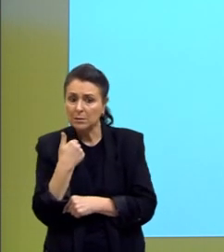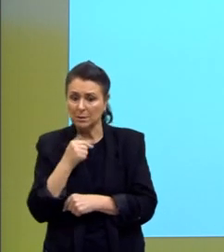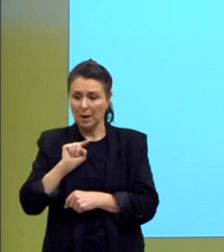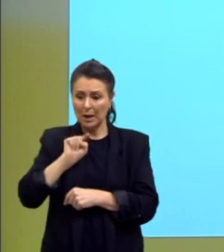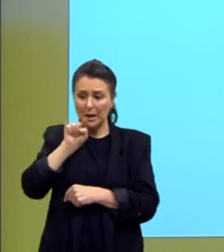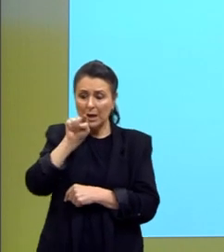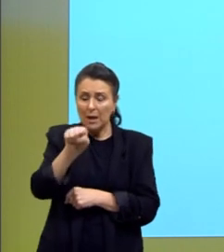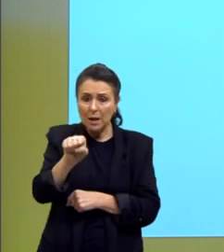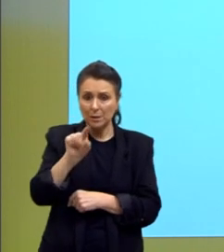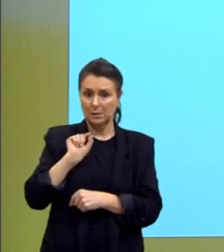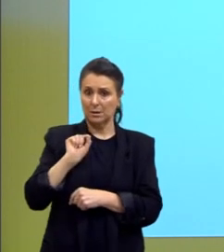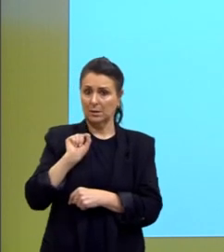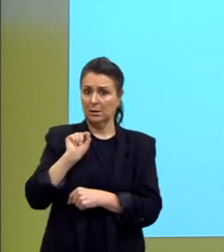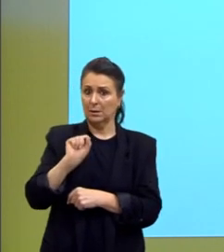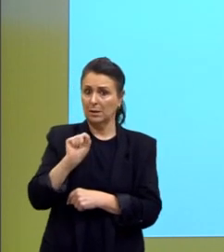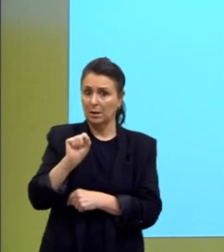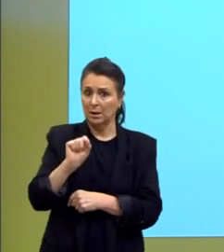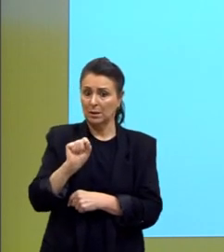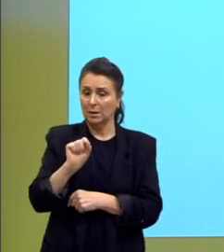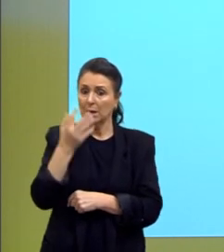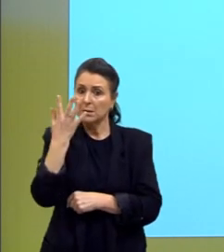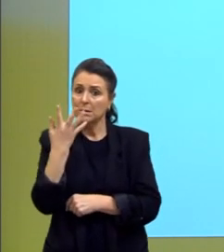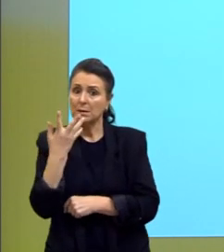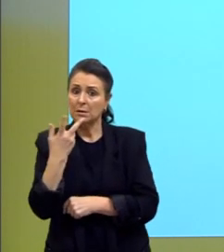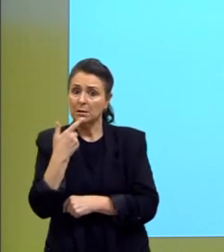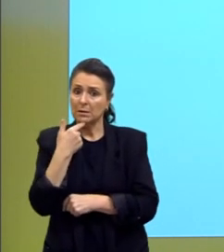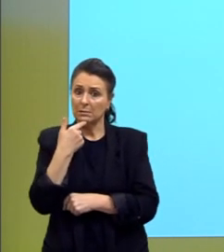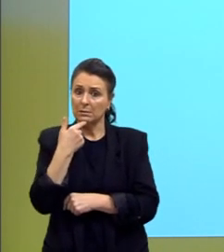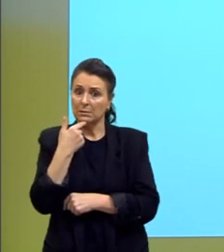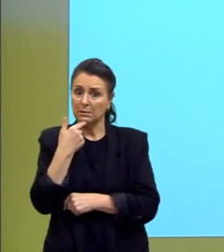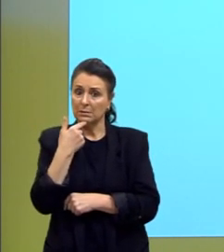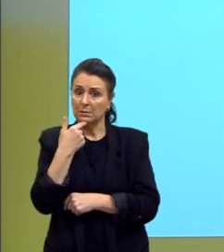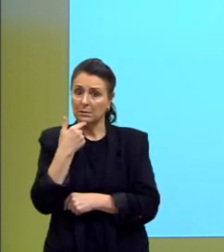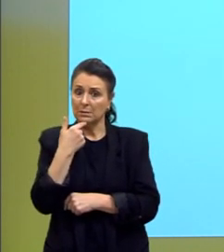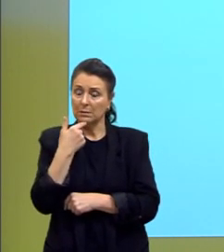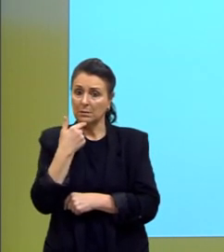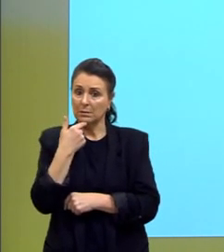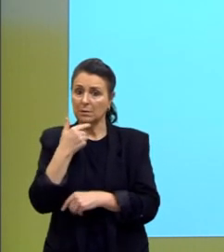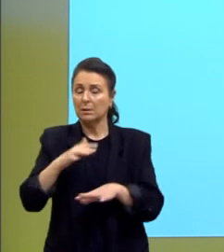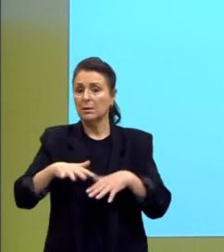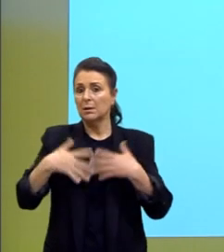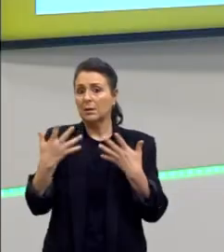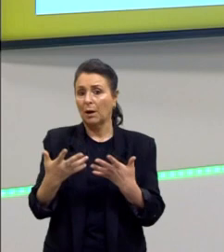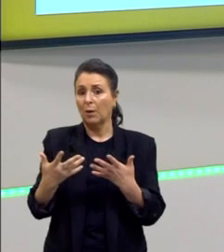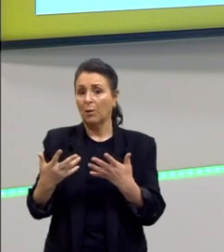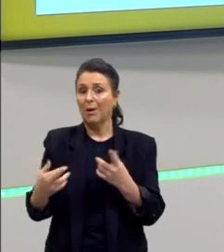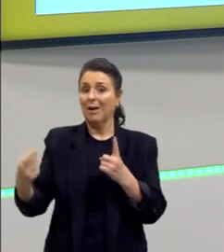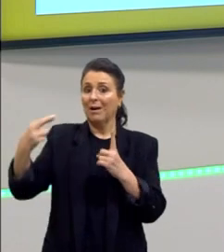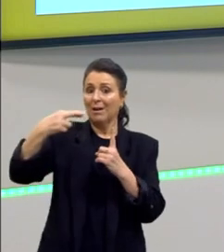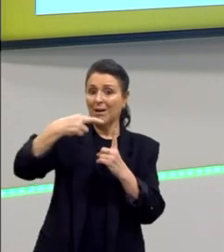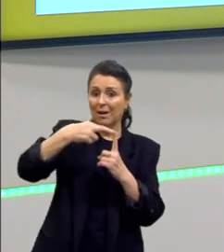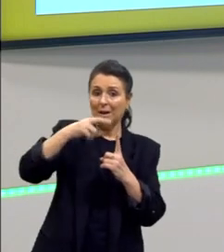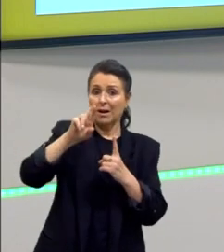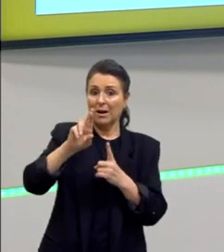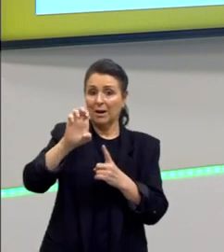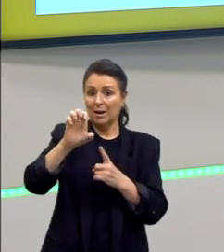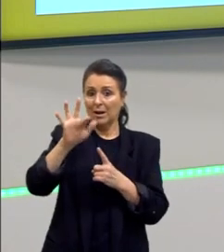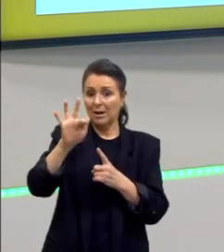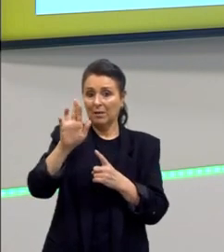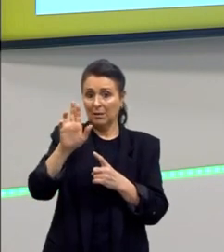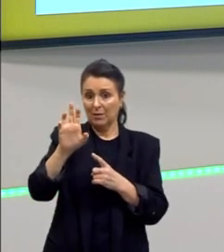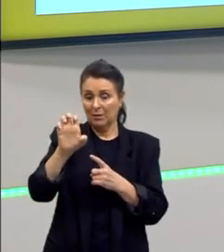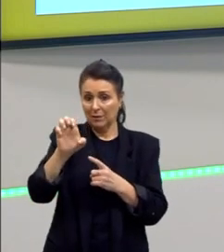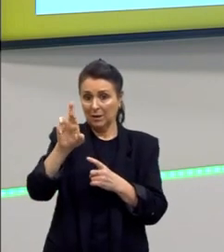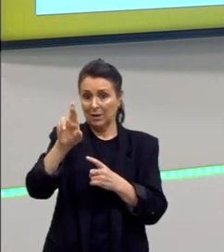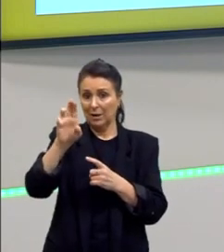esses indivíduos com idade pouco avançada então referenciar o que já foi dito